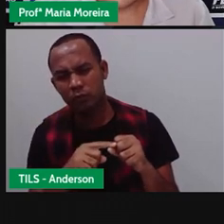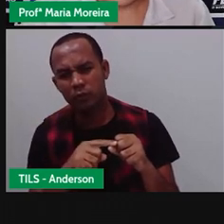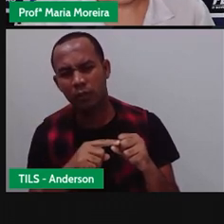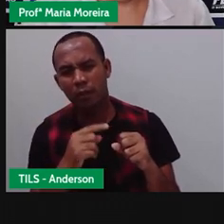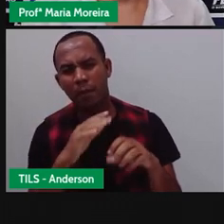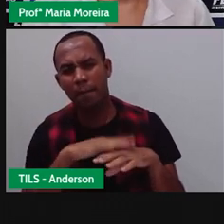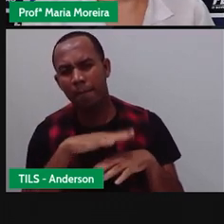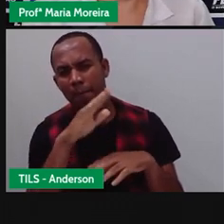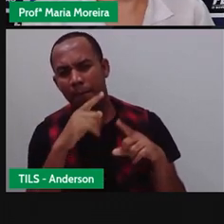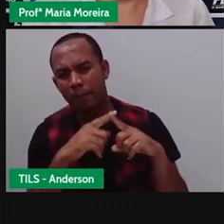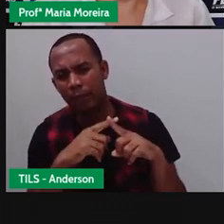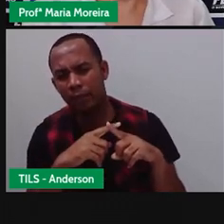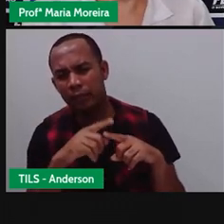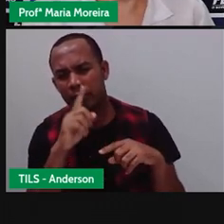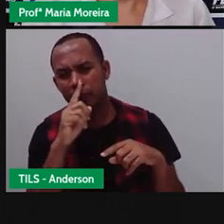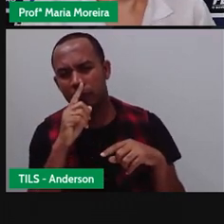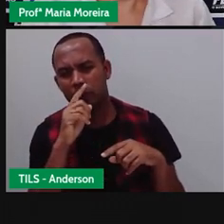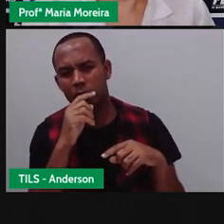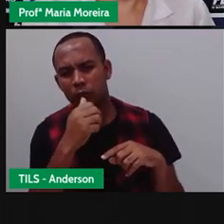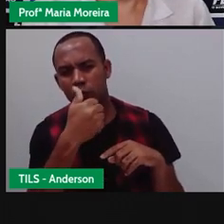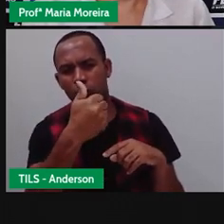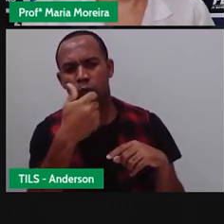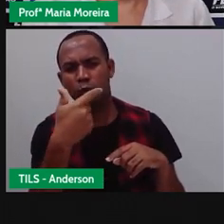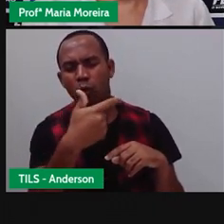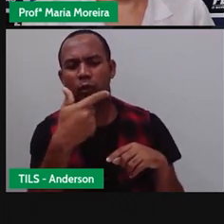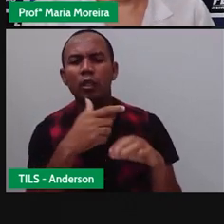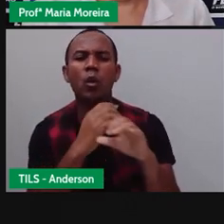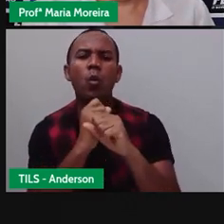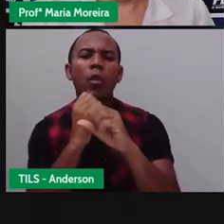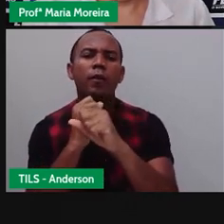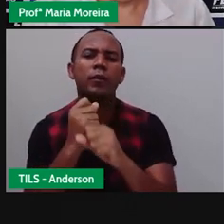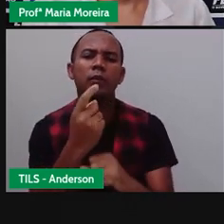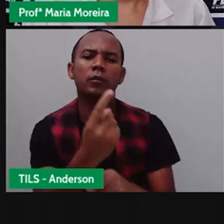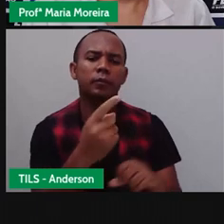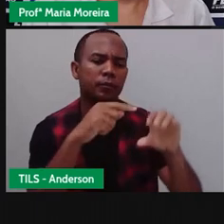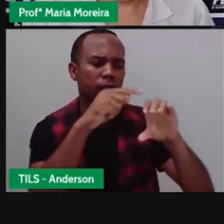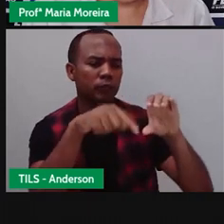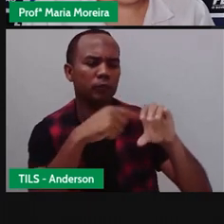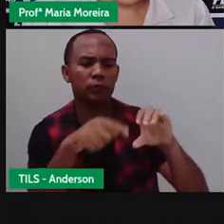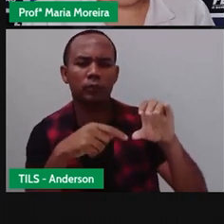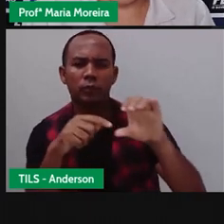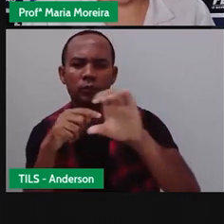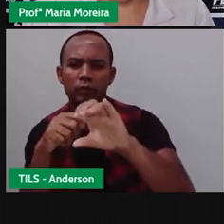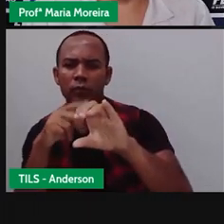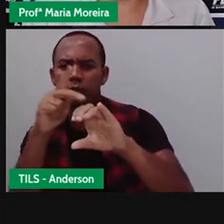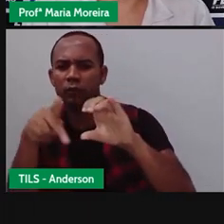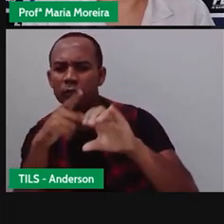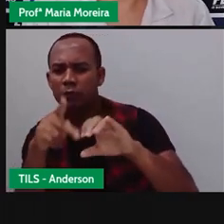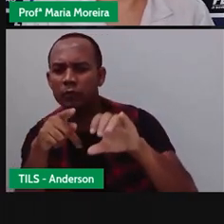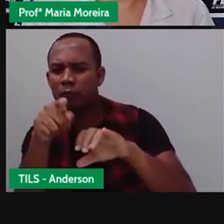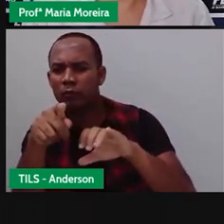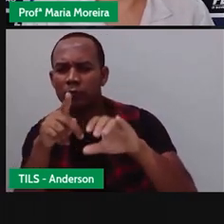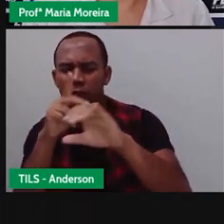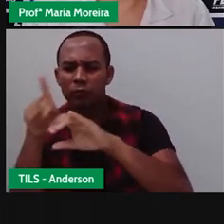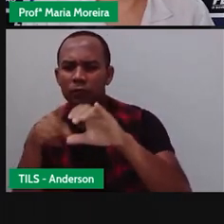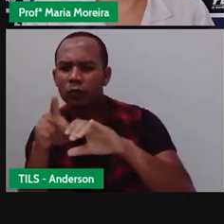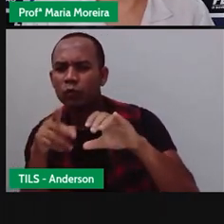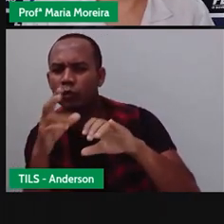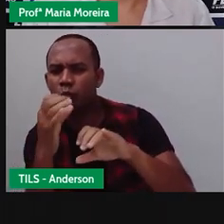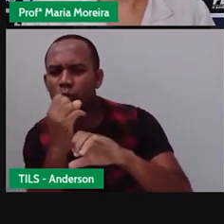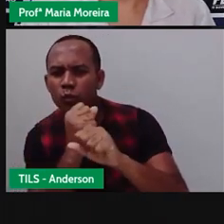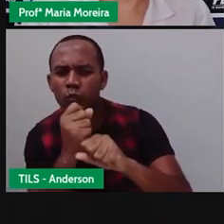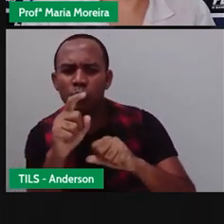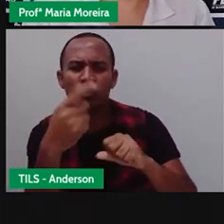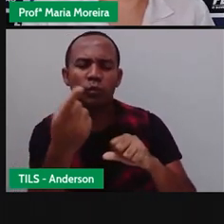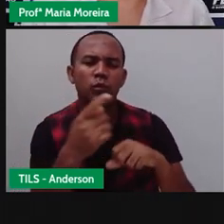doze. Então, só nesse carro aqui, eu tenho quantos pneus? Doze. Olha que conta bem mais difícil ficou